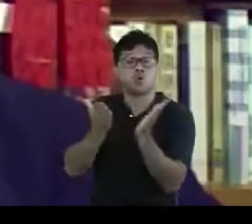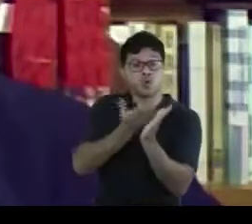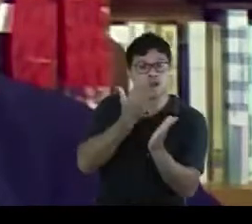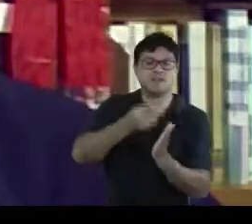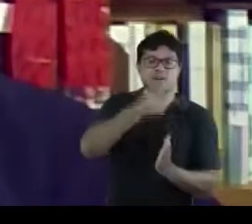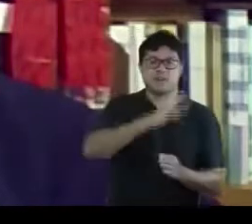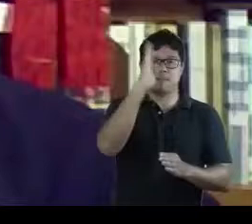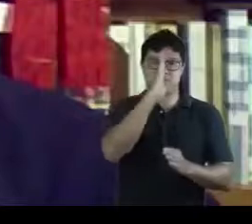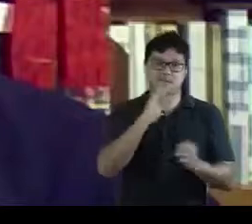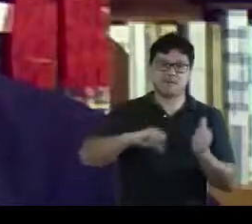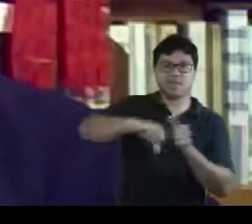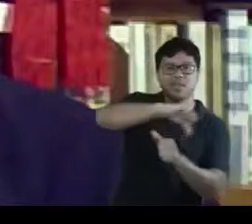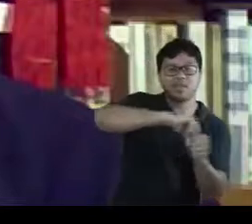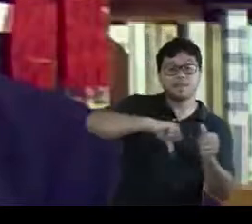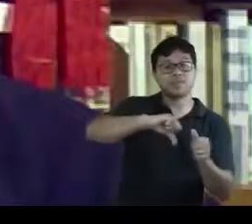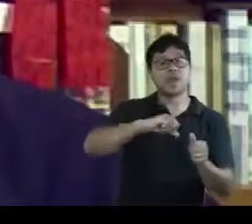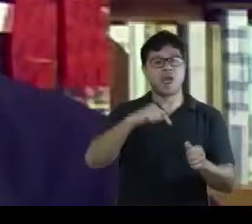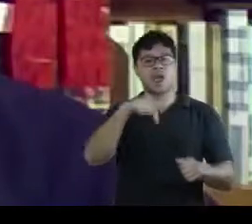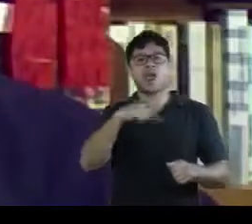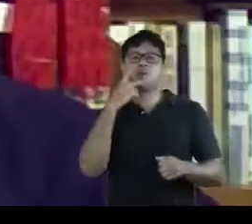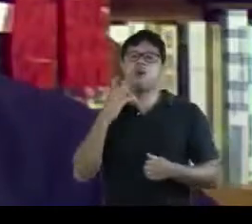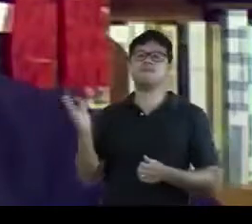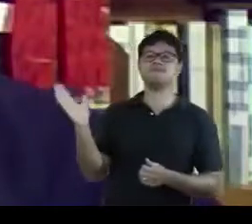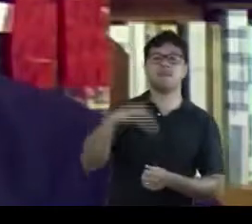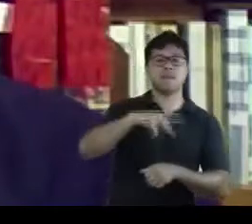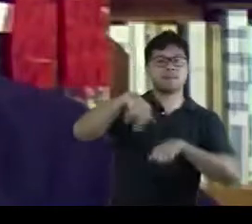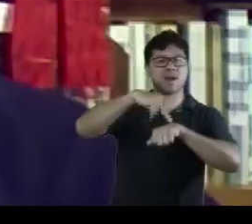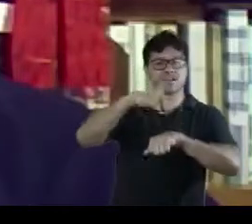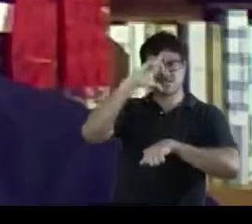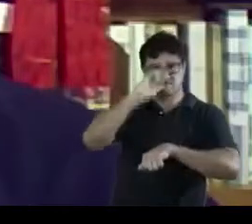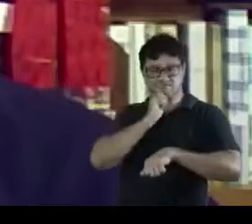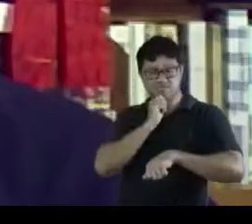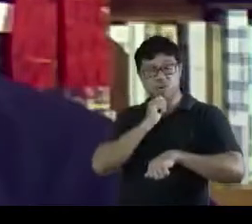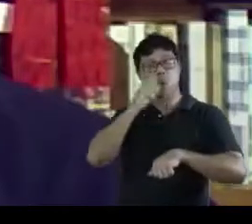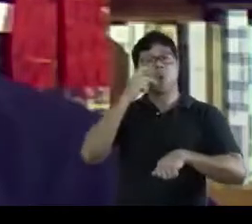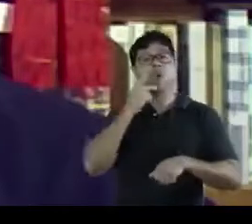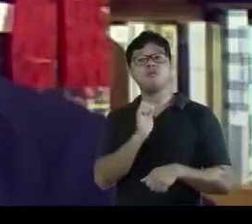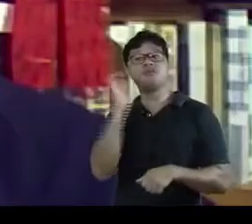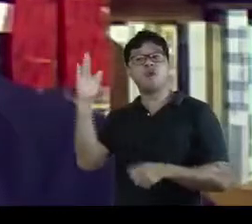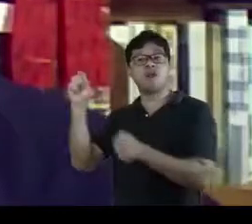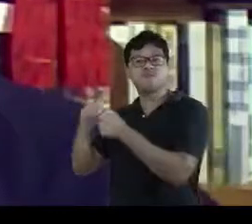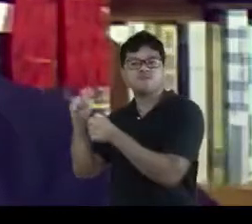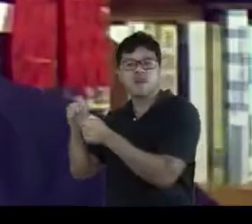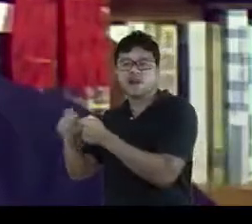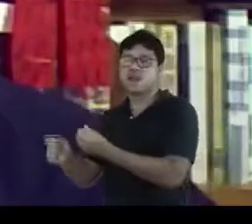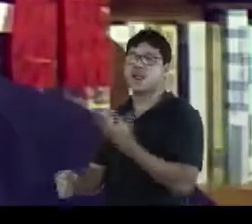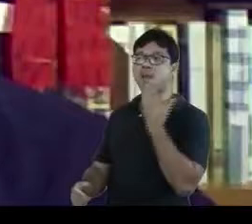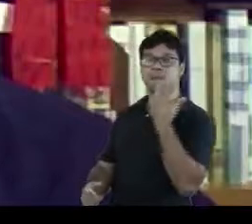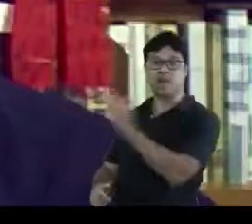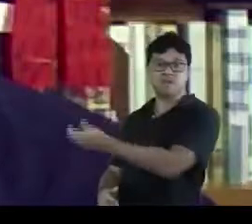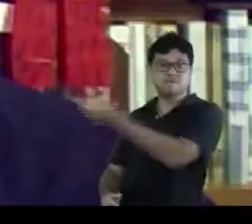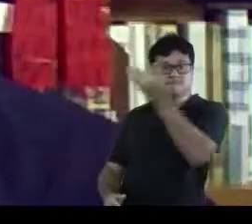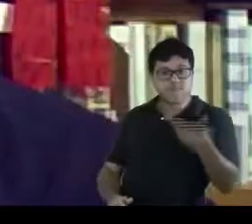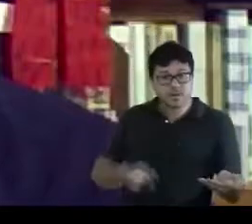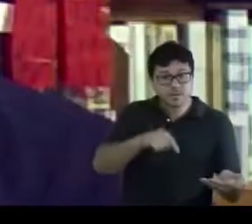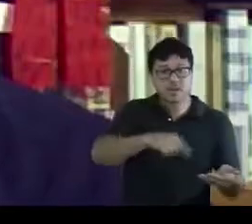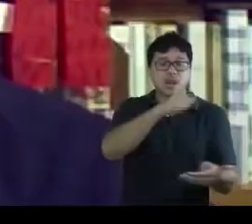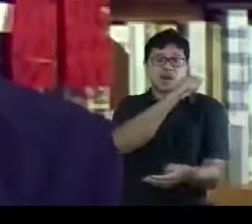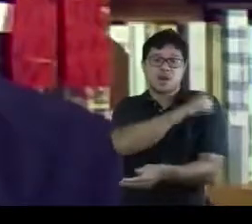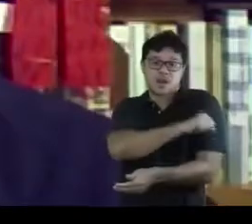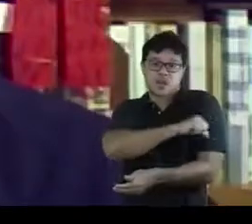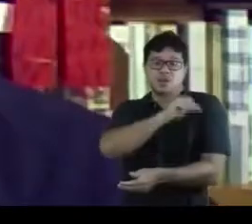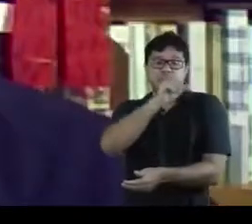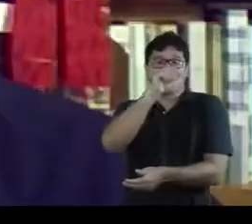dos impressos, o que tornava o livro importado, ou produzido no exterior, a pedido de um editor radicado no